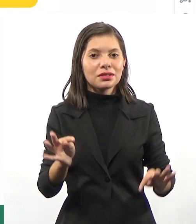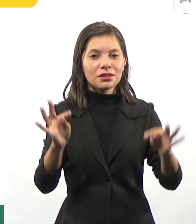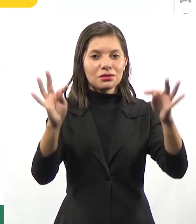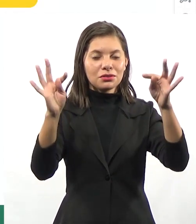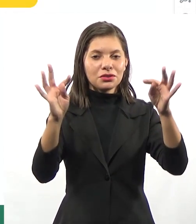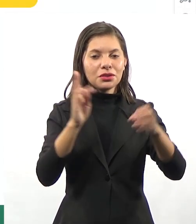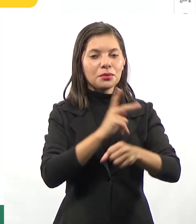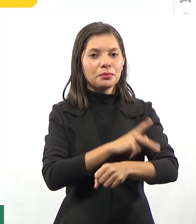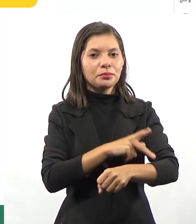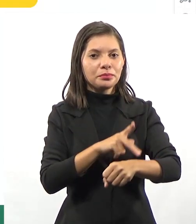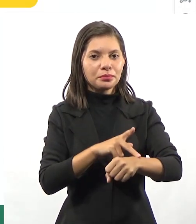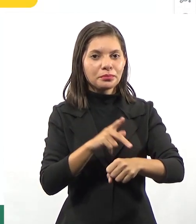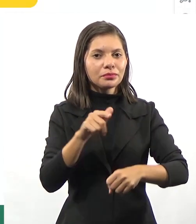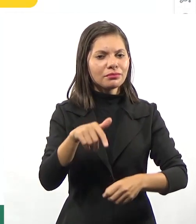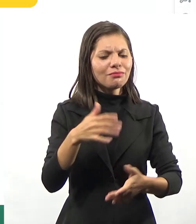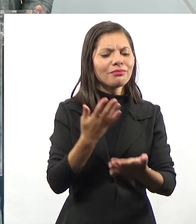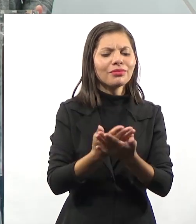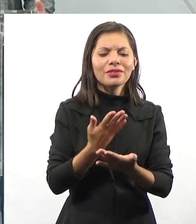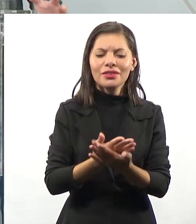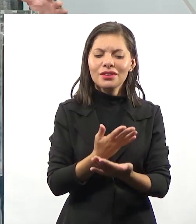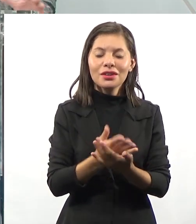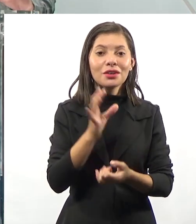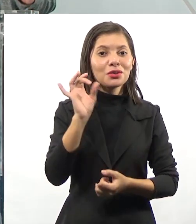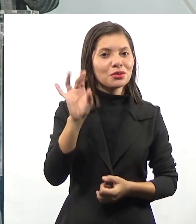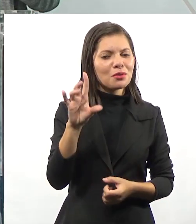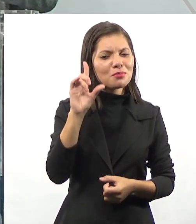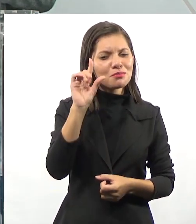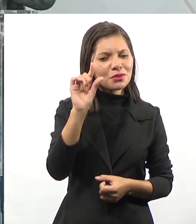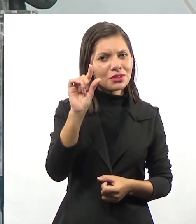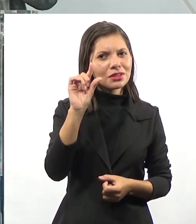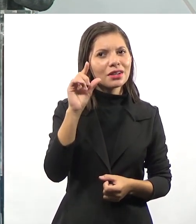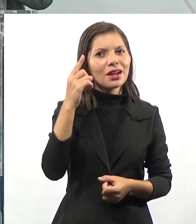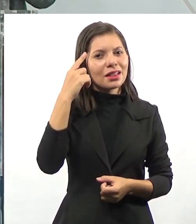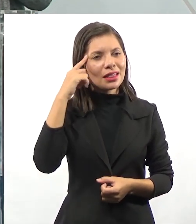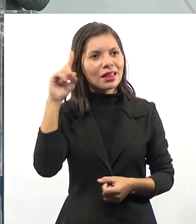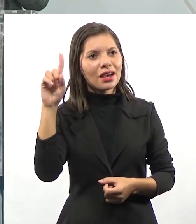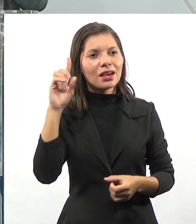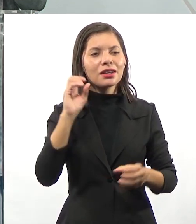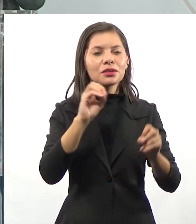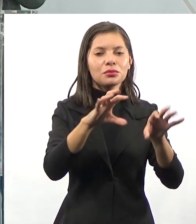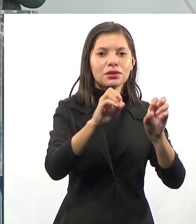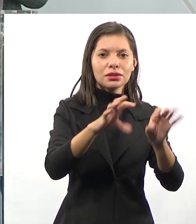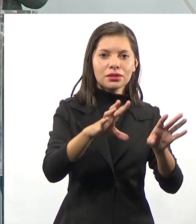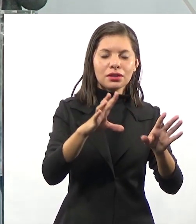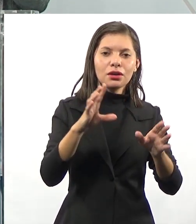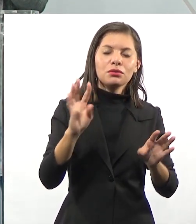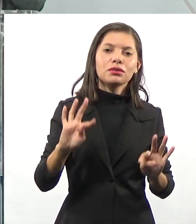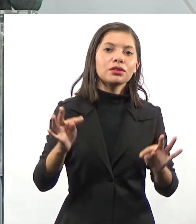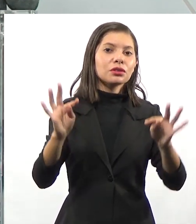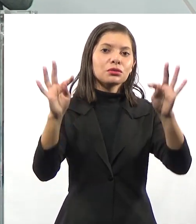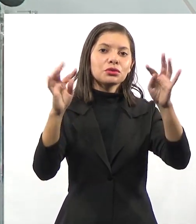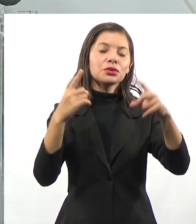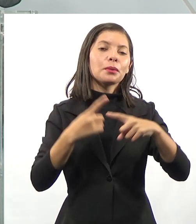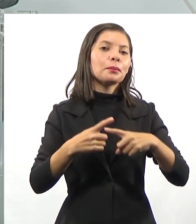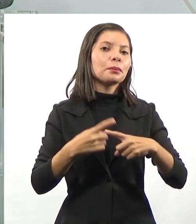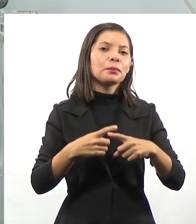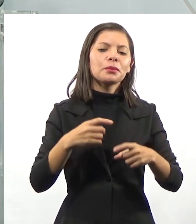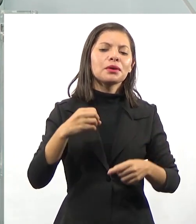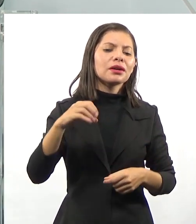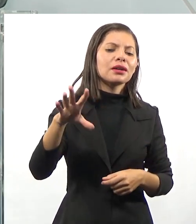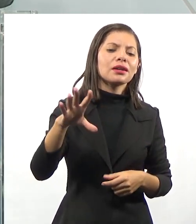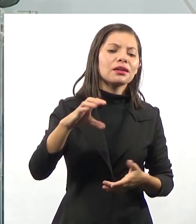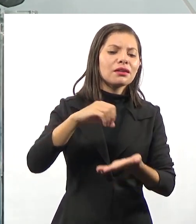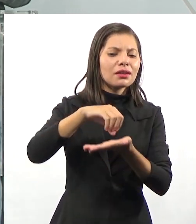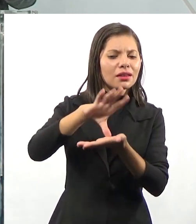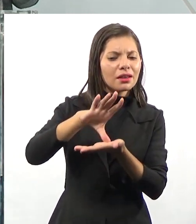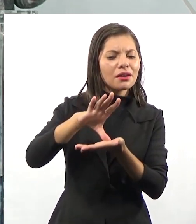tecnologias e mediações pedagógicas. Então, a aula de hoje foi só para pincelar essa ideia de educação e tecnologia, por que a gente leva